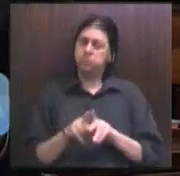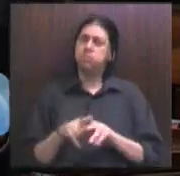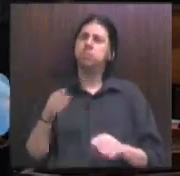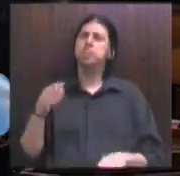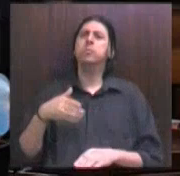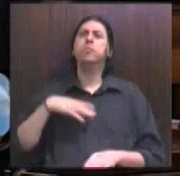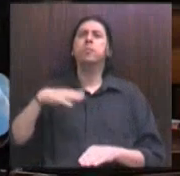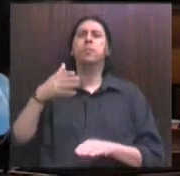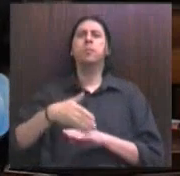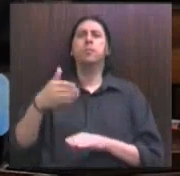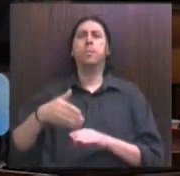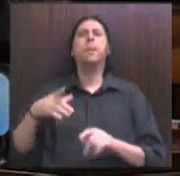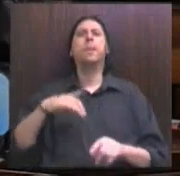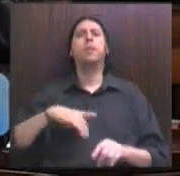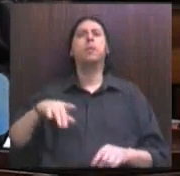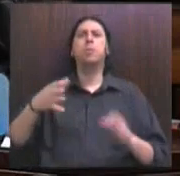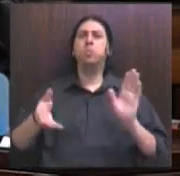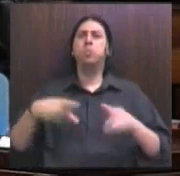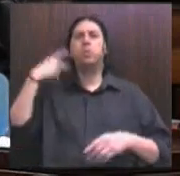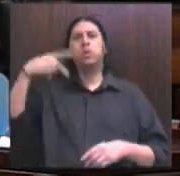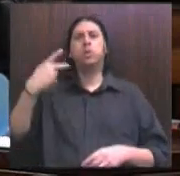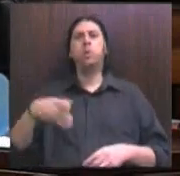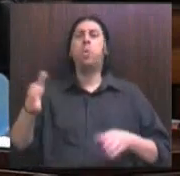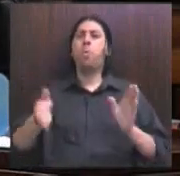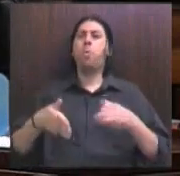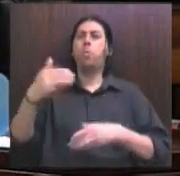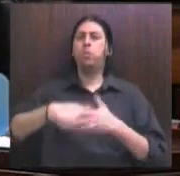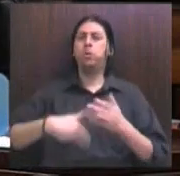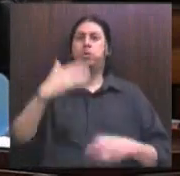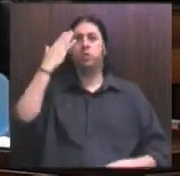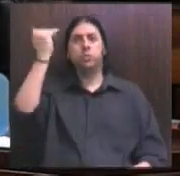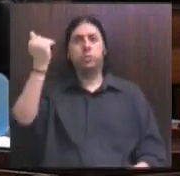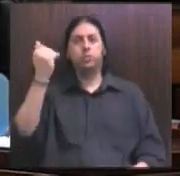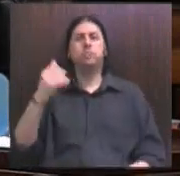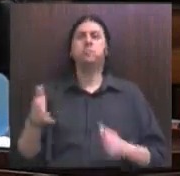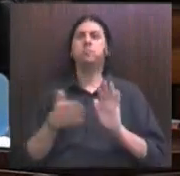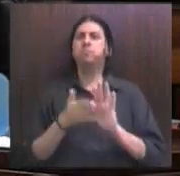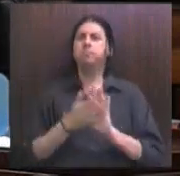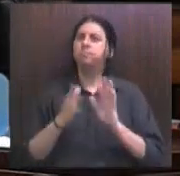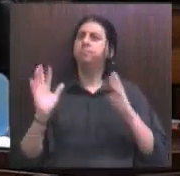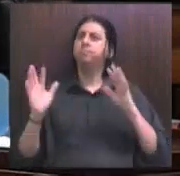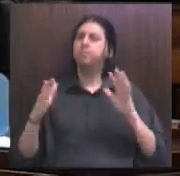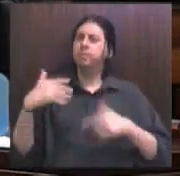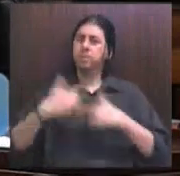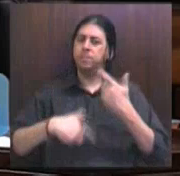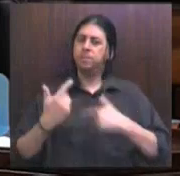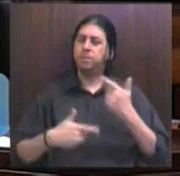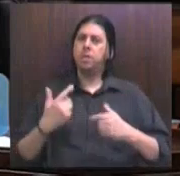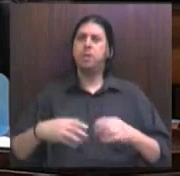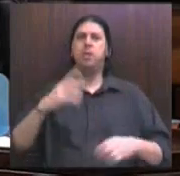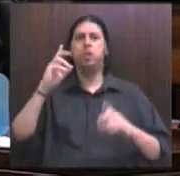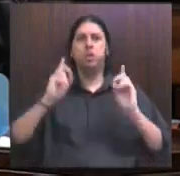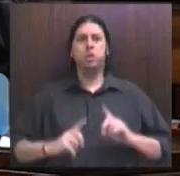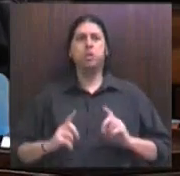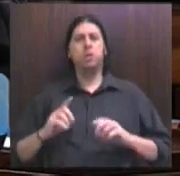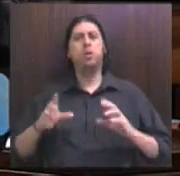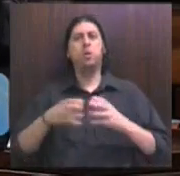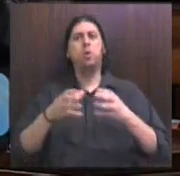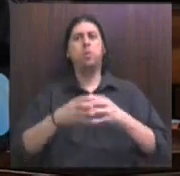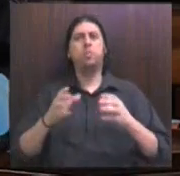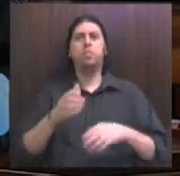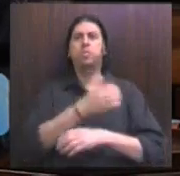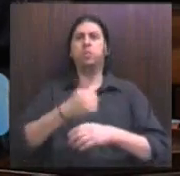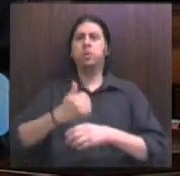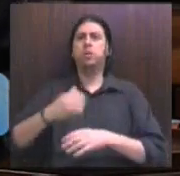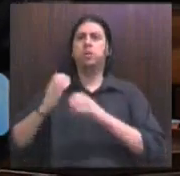Então, parabéns ao Senge, desejamos sucesso, que continue esse trabalho, que dignifica, acima de tudo, a nossa classe, a classe dos